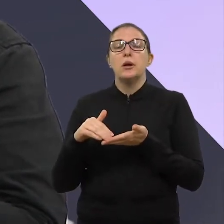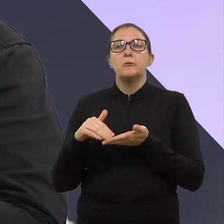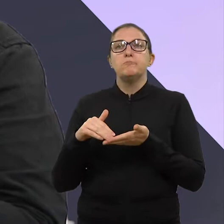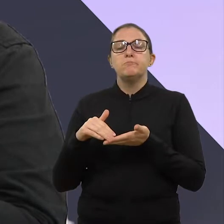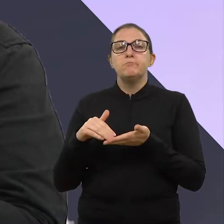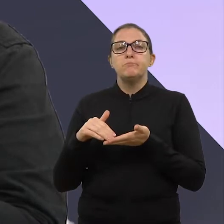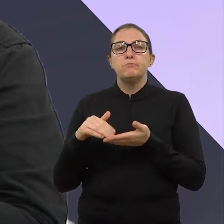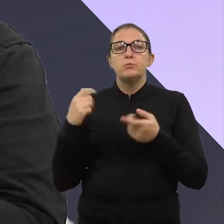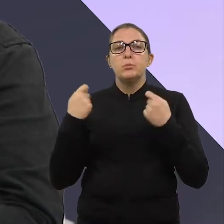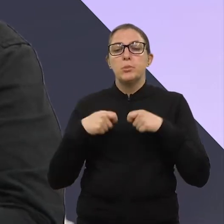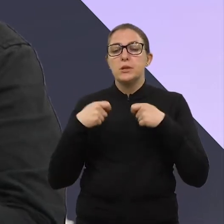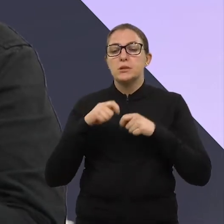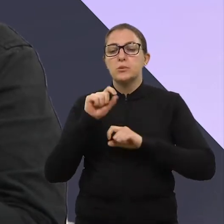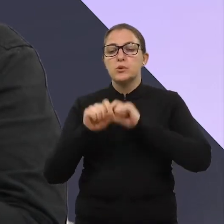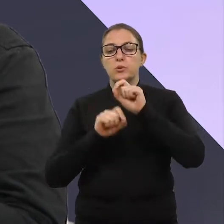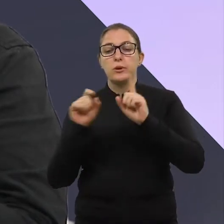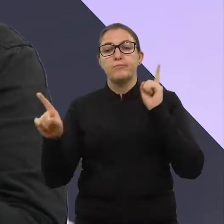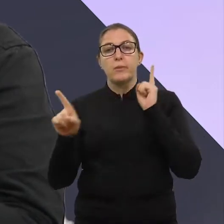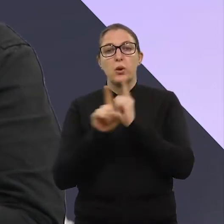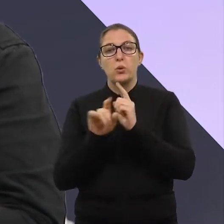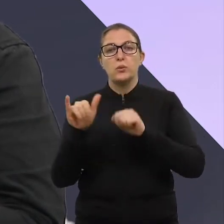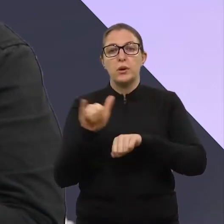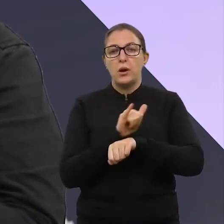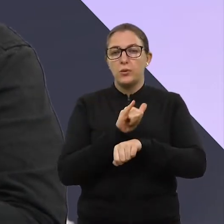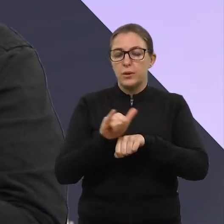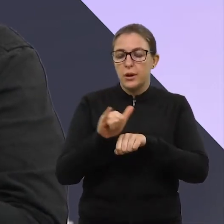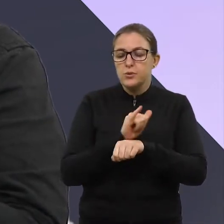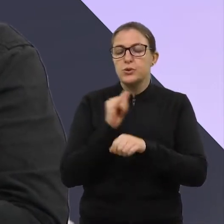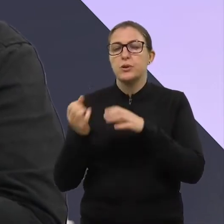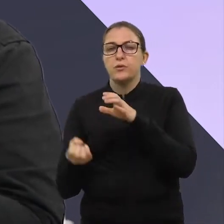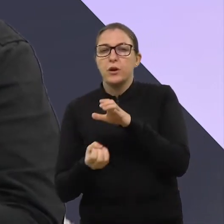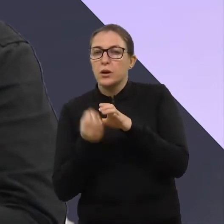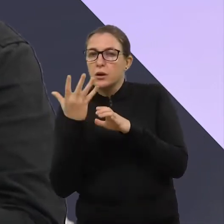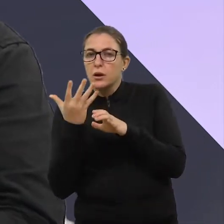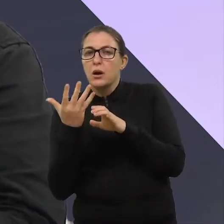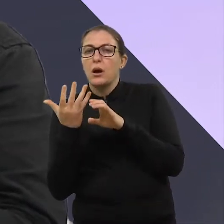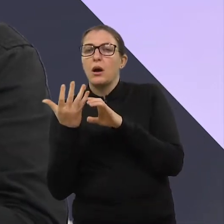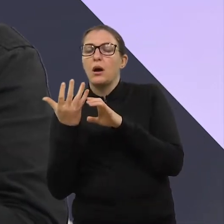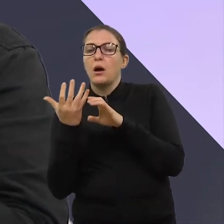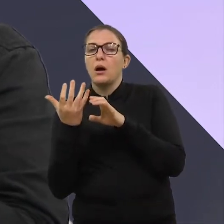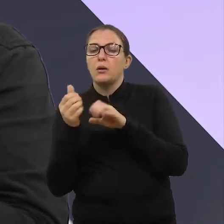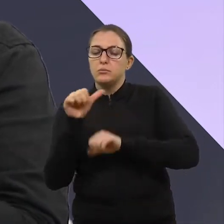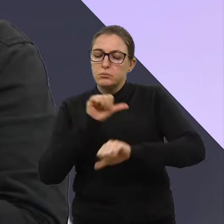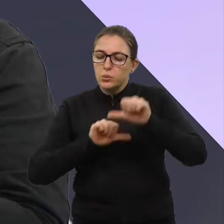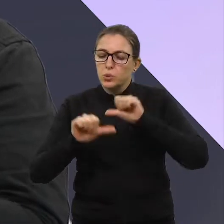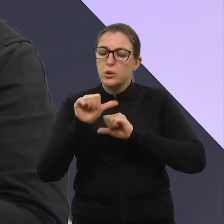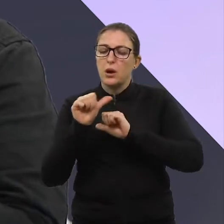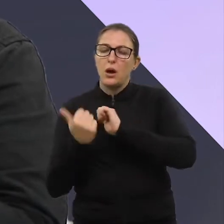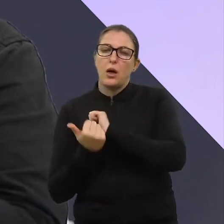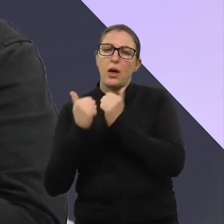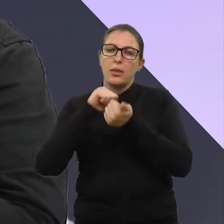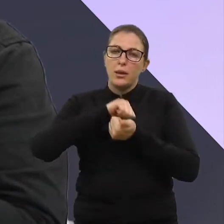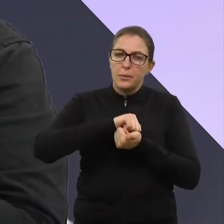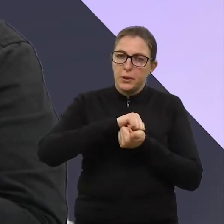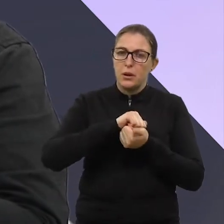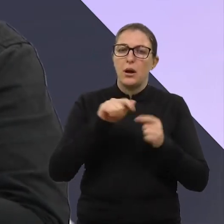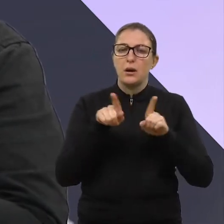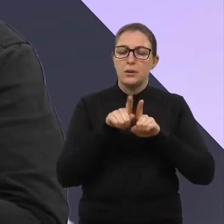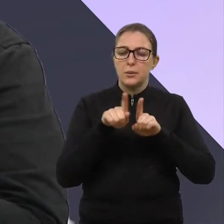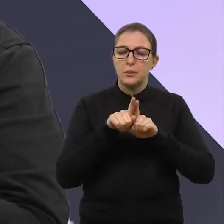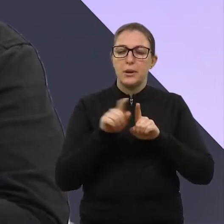Que é a condição de alternativas, processos criativos, reinvenção, né? Um novo modelo de